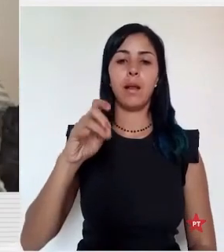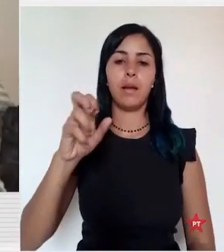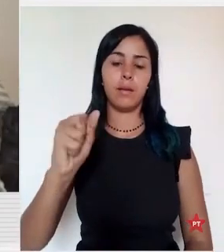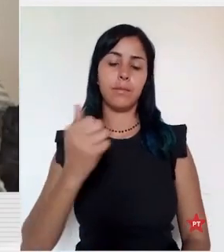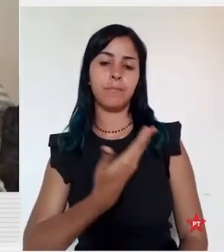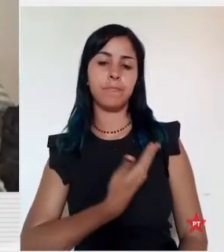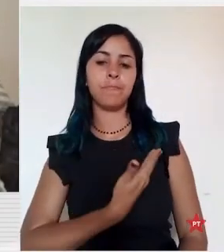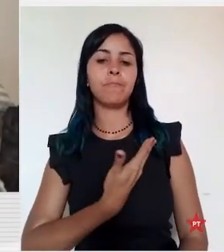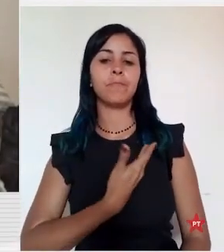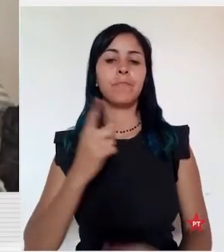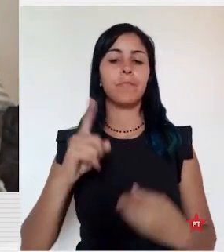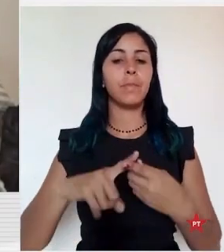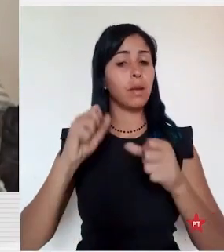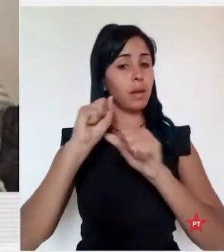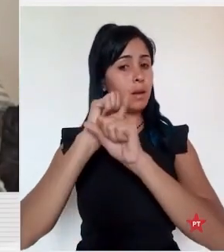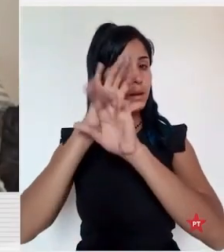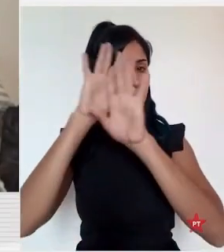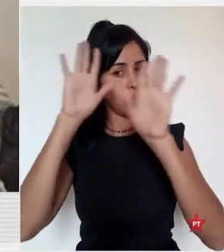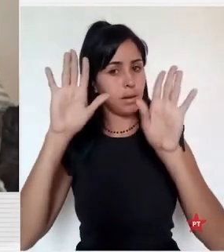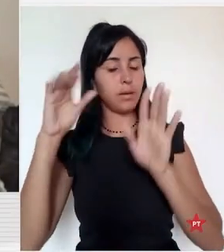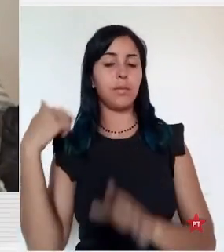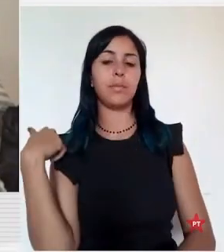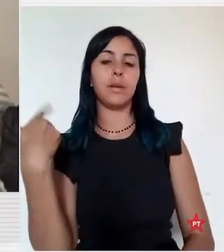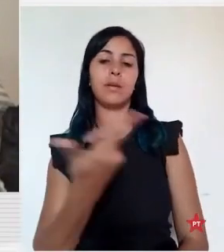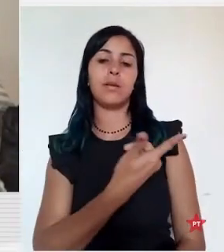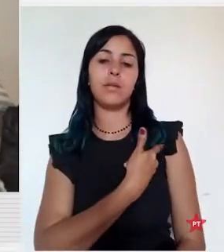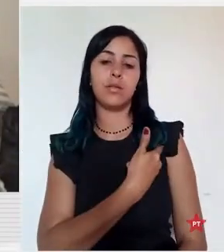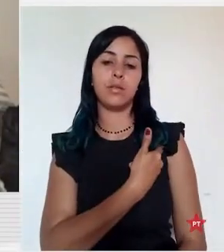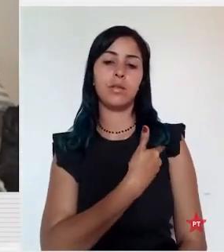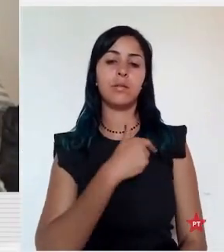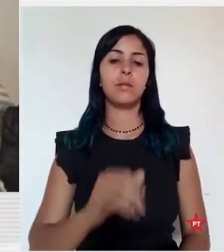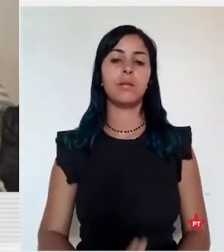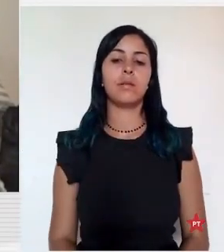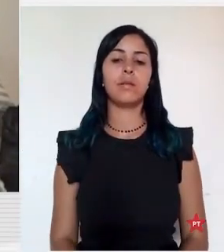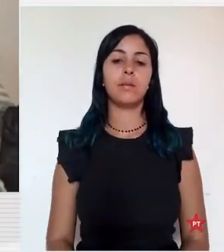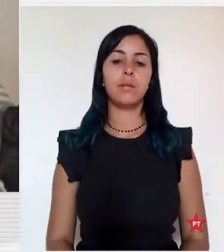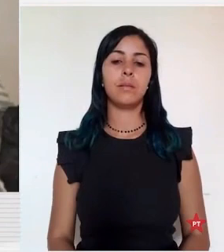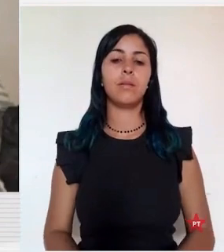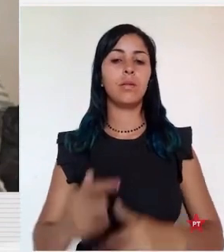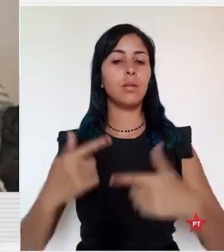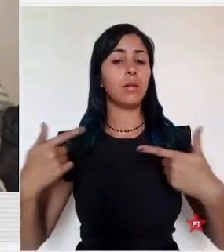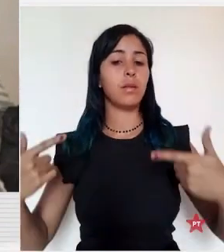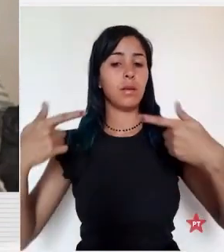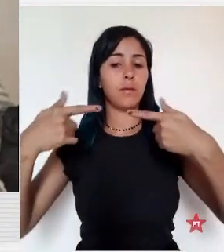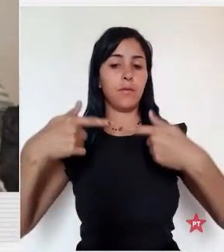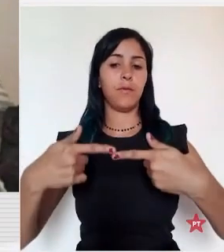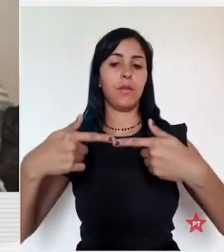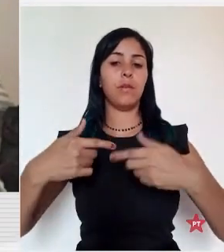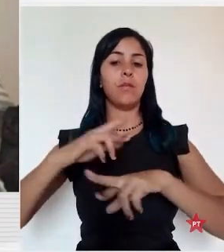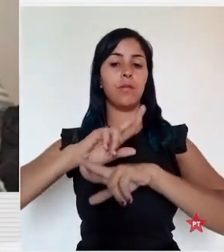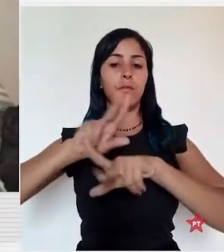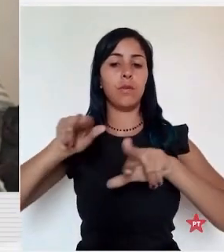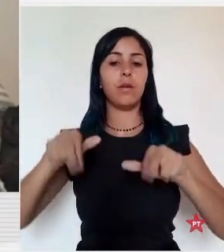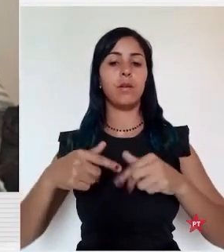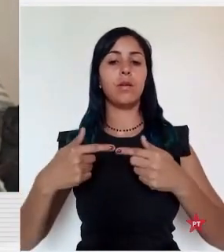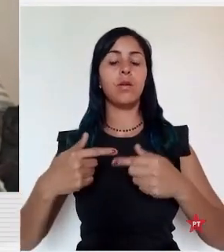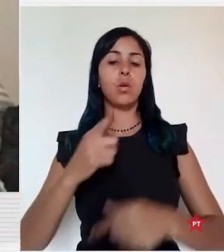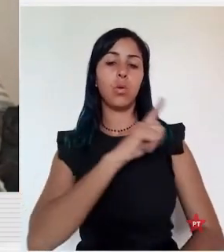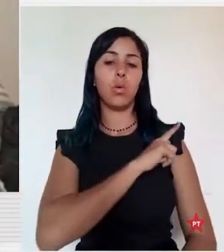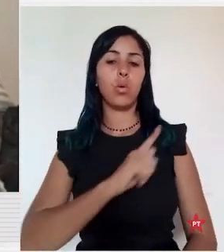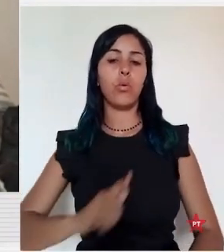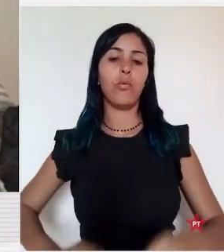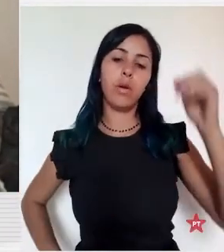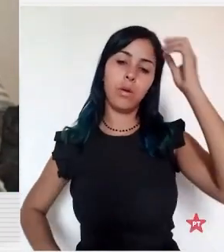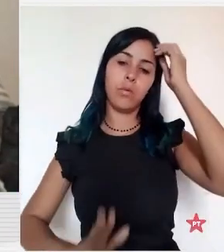Fica claro para nós que, para os desafios e prioridades do governo Lula, do futuro governo